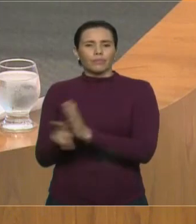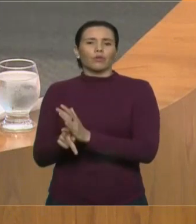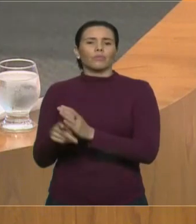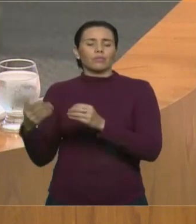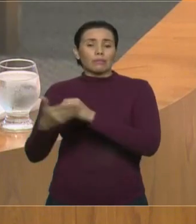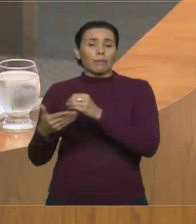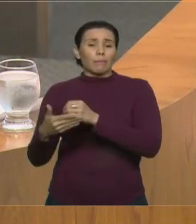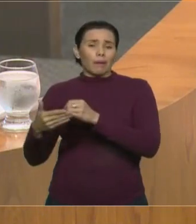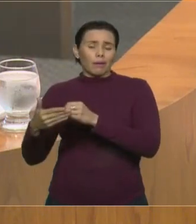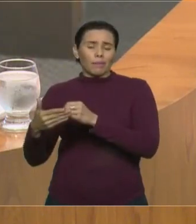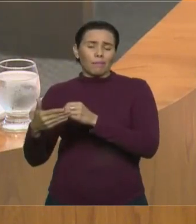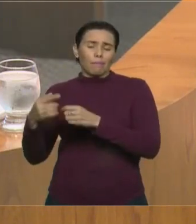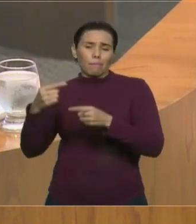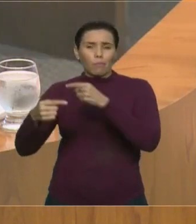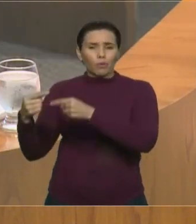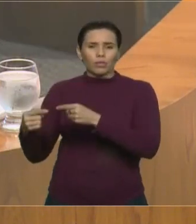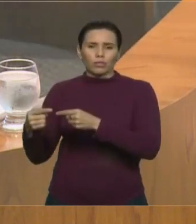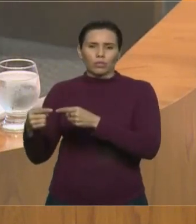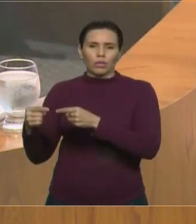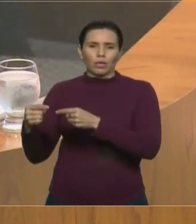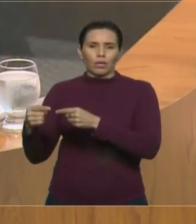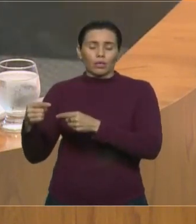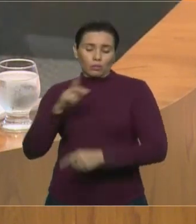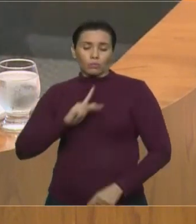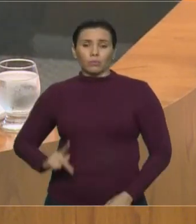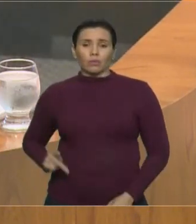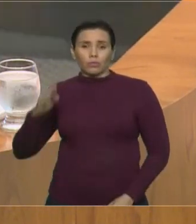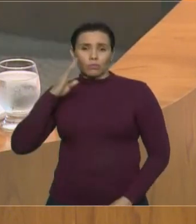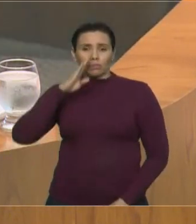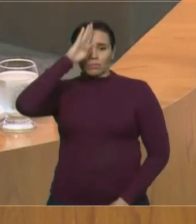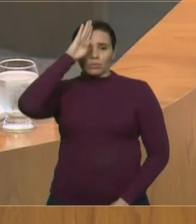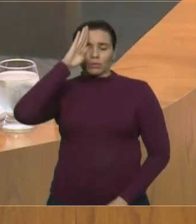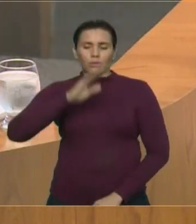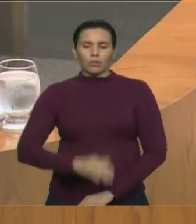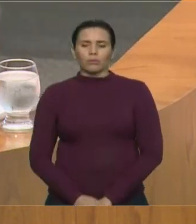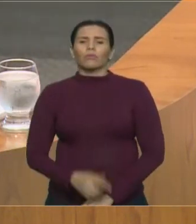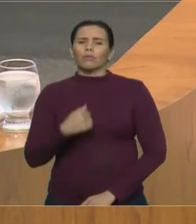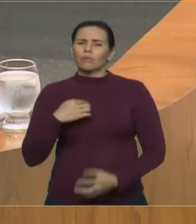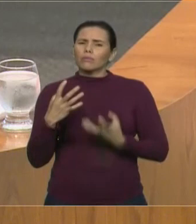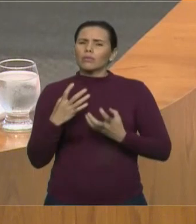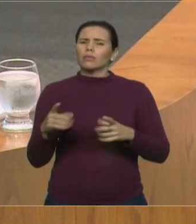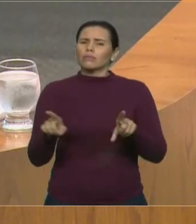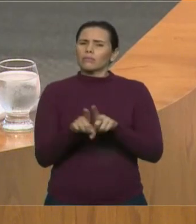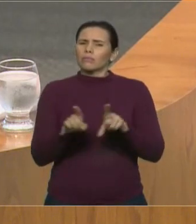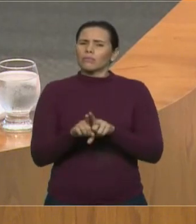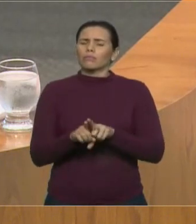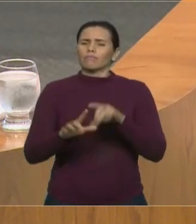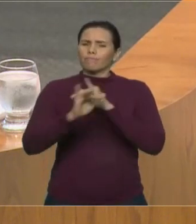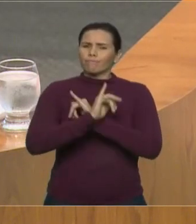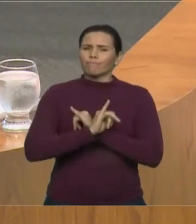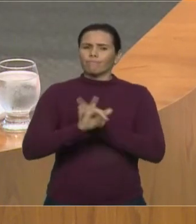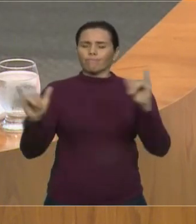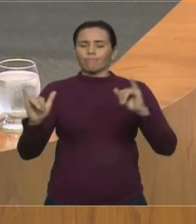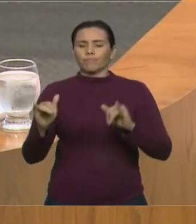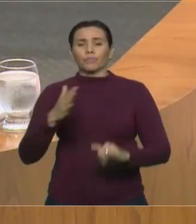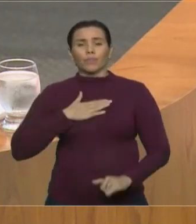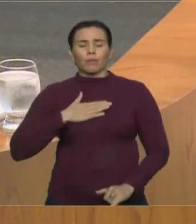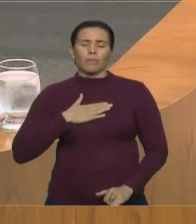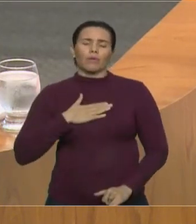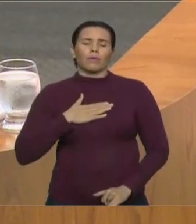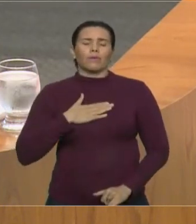Eu gostaria também de dizer, como já disse, que o meu partido PTB